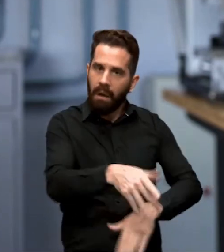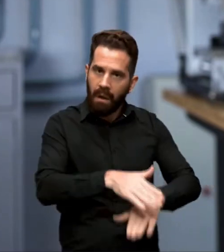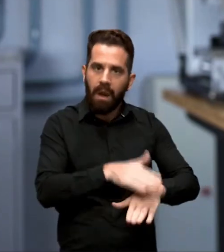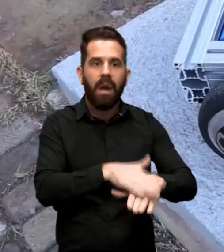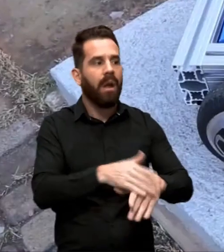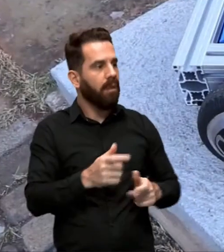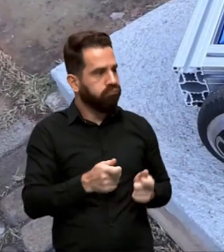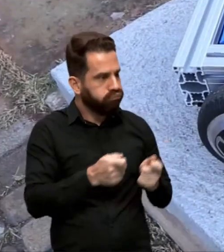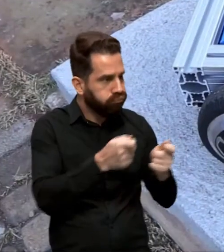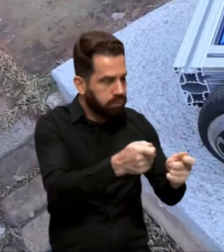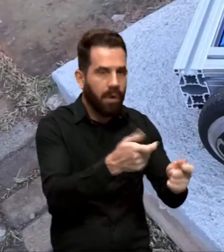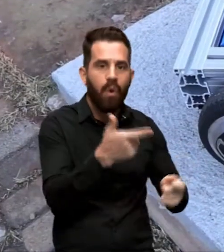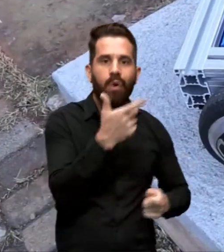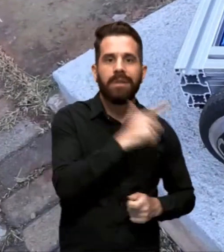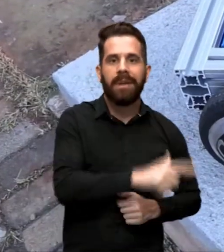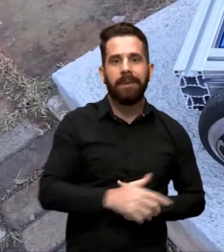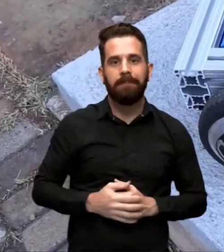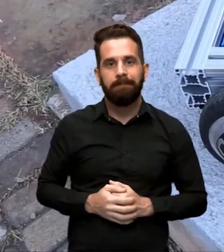possíveis.